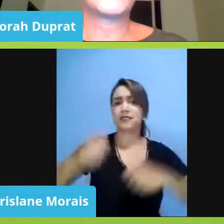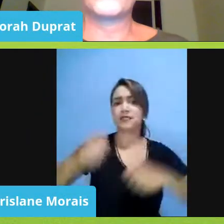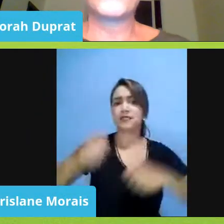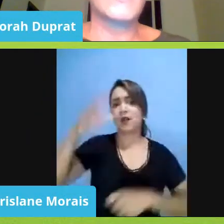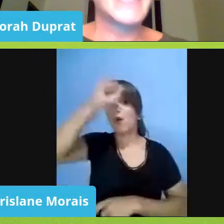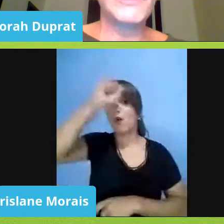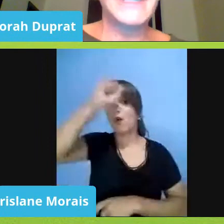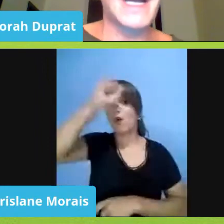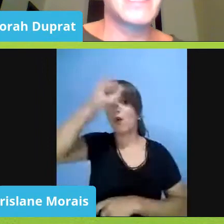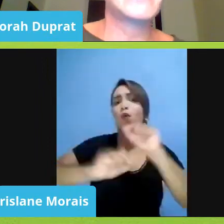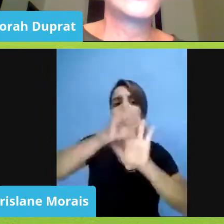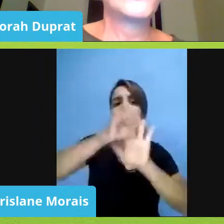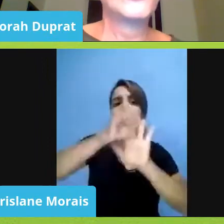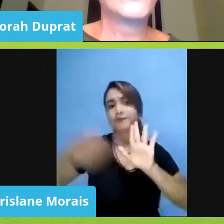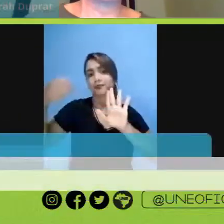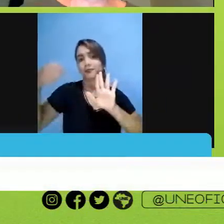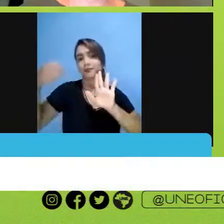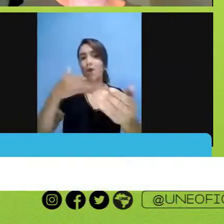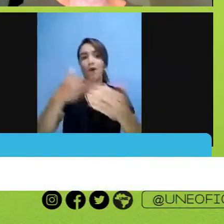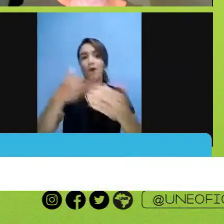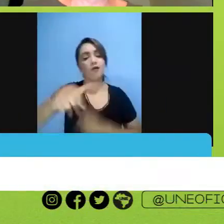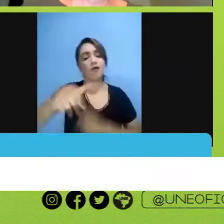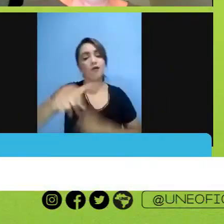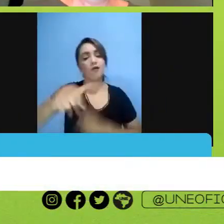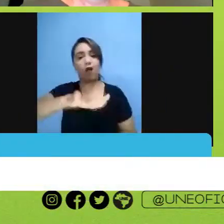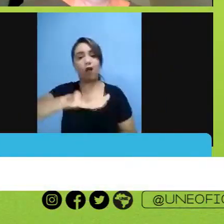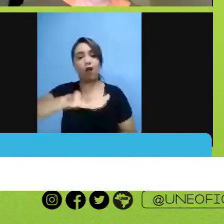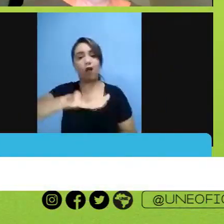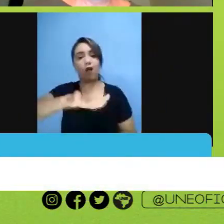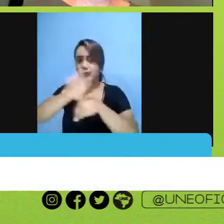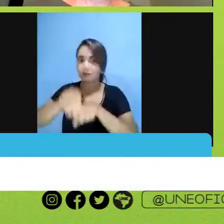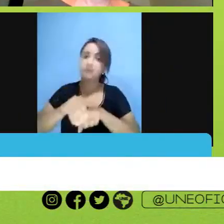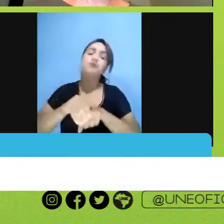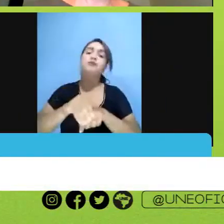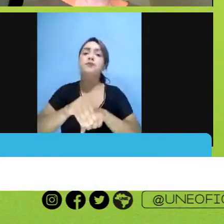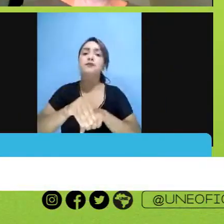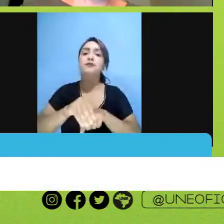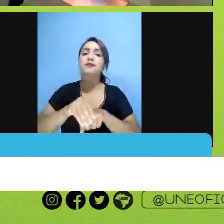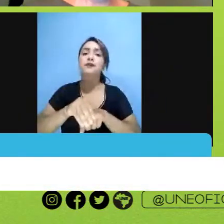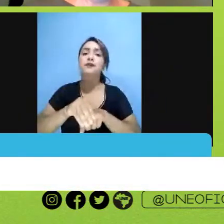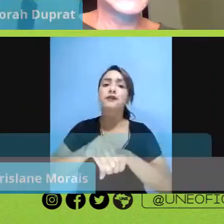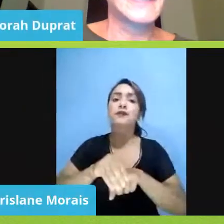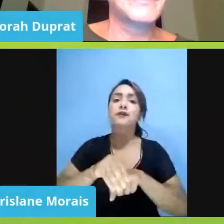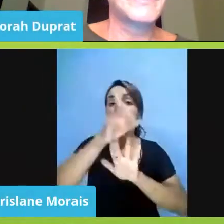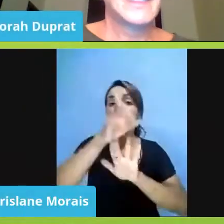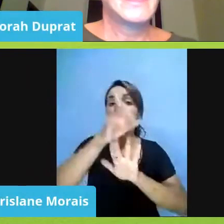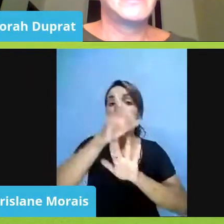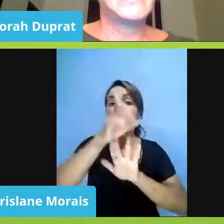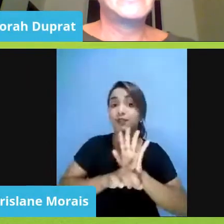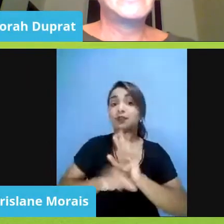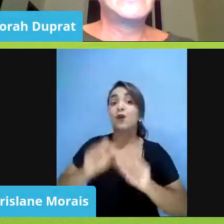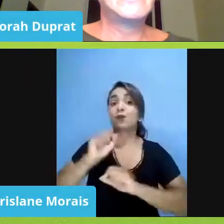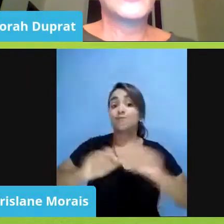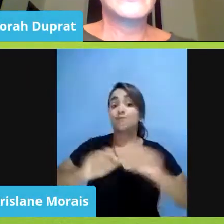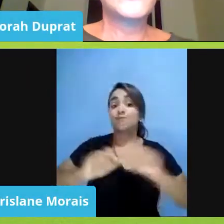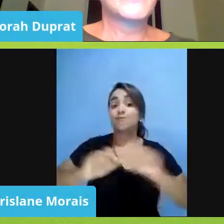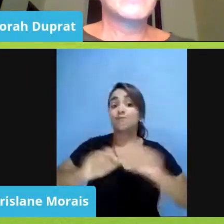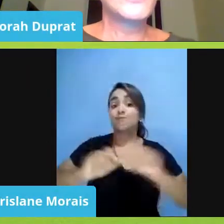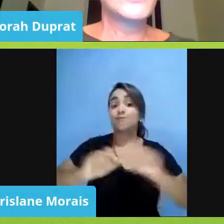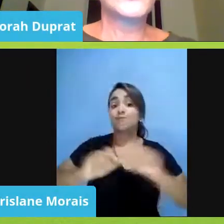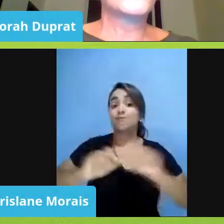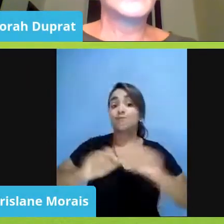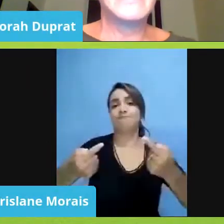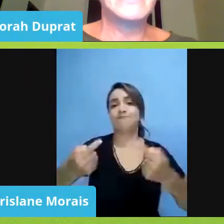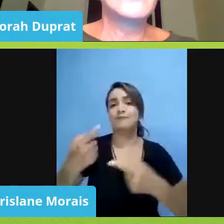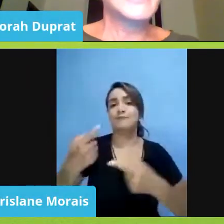direito, como qualquer outra área do conhecimento, ele é um objeto de disputa, ele, nós